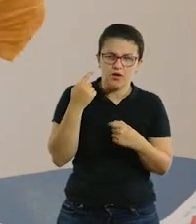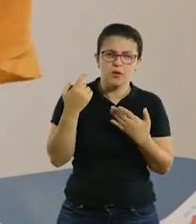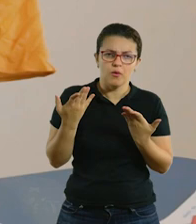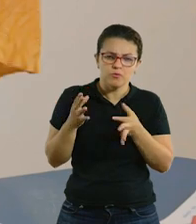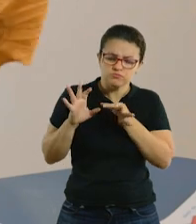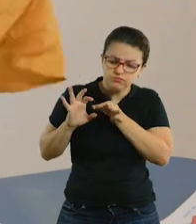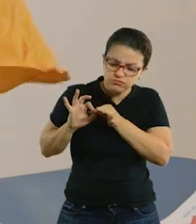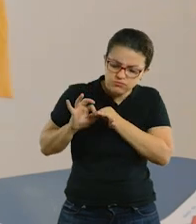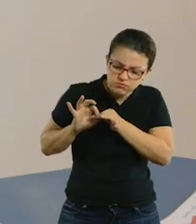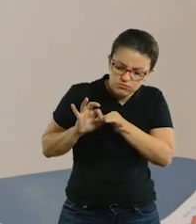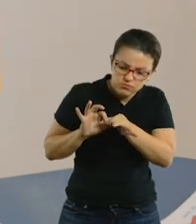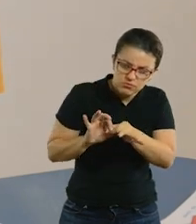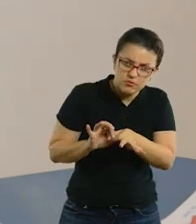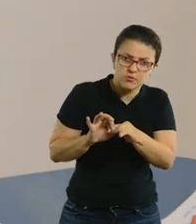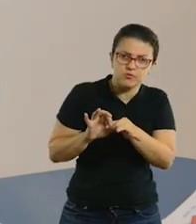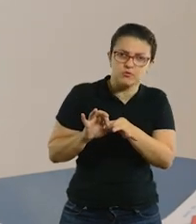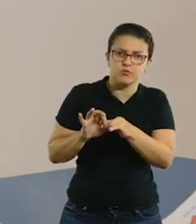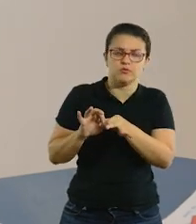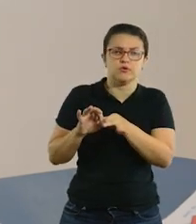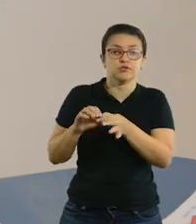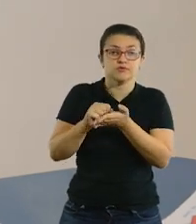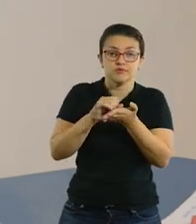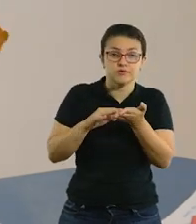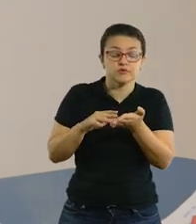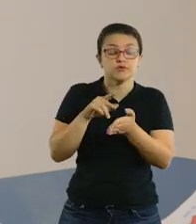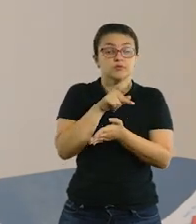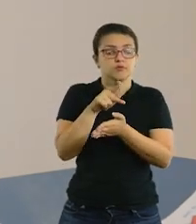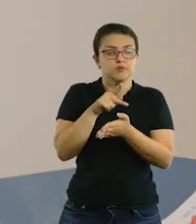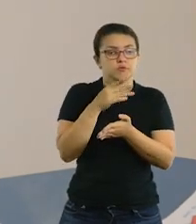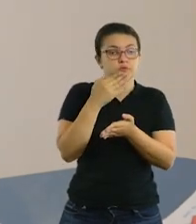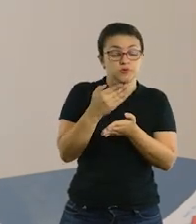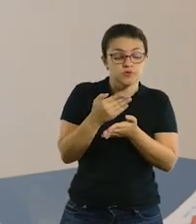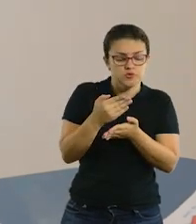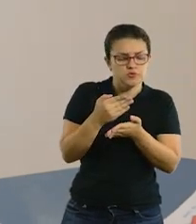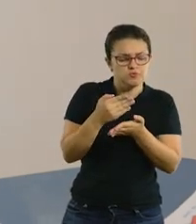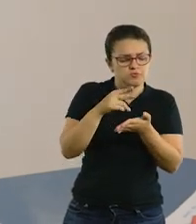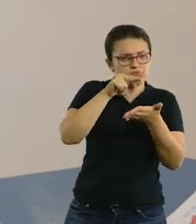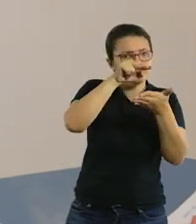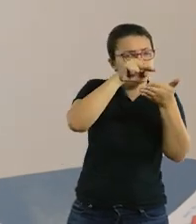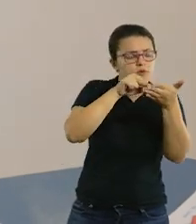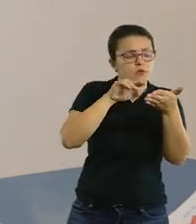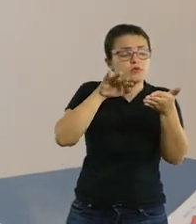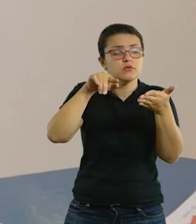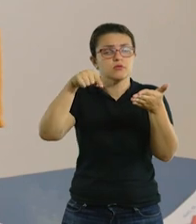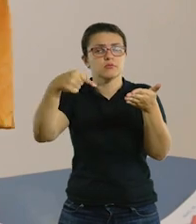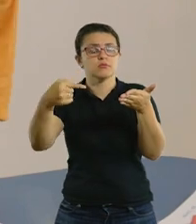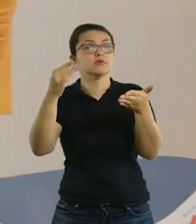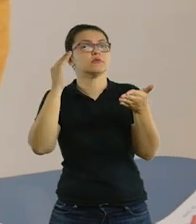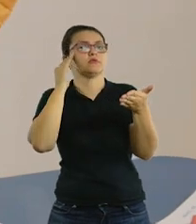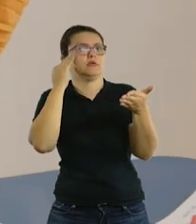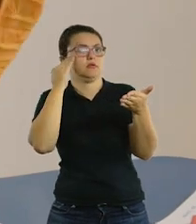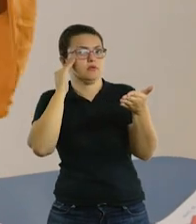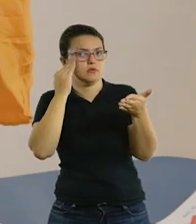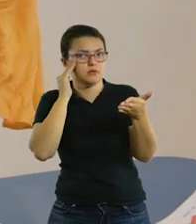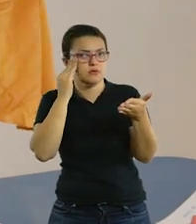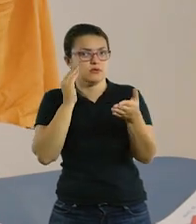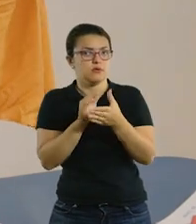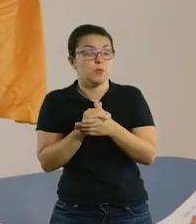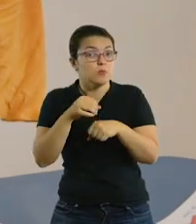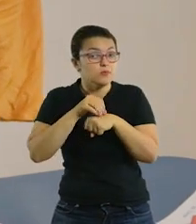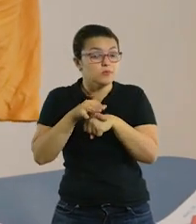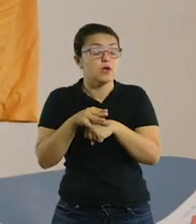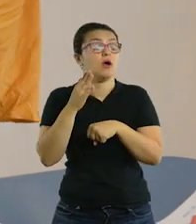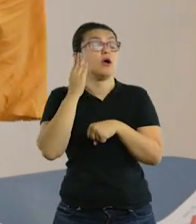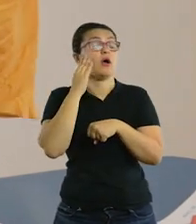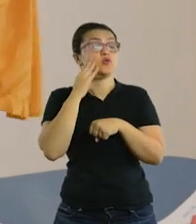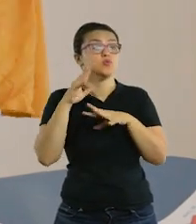contexto geral do que o professor da sala regular está pedindo para depois você entender qual é a nossa sugestão. Se você tiver essa noção